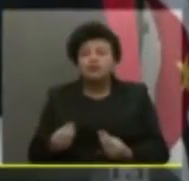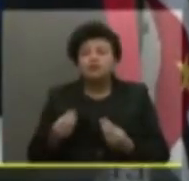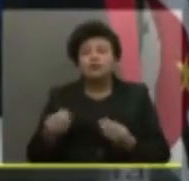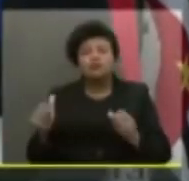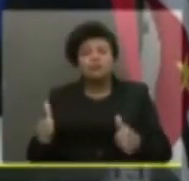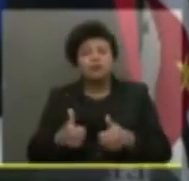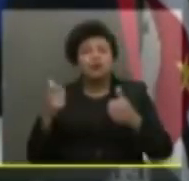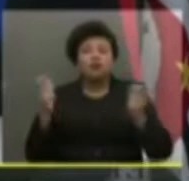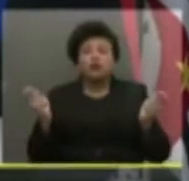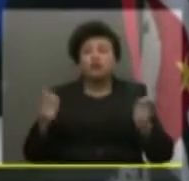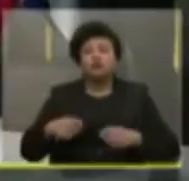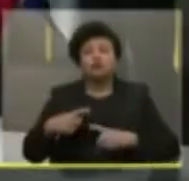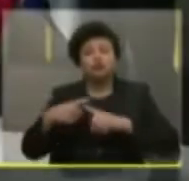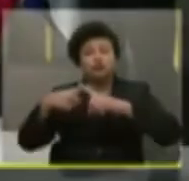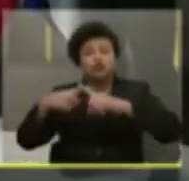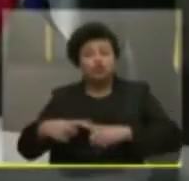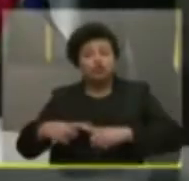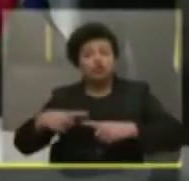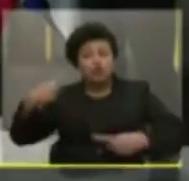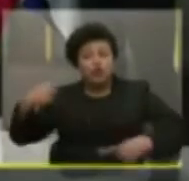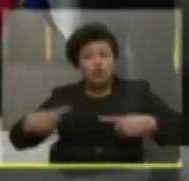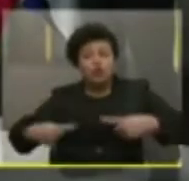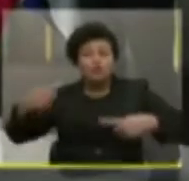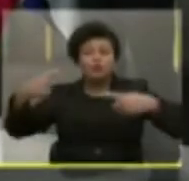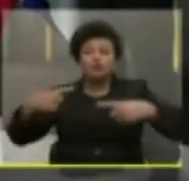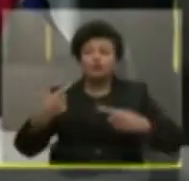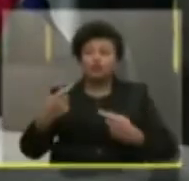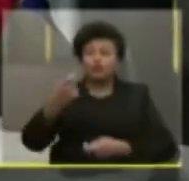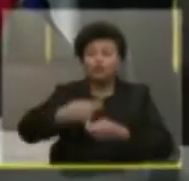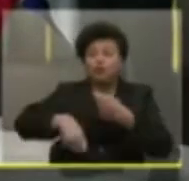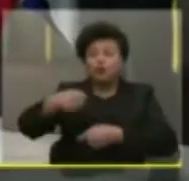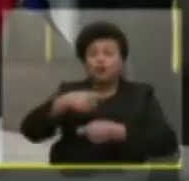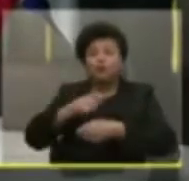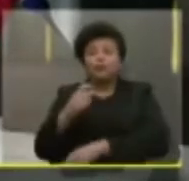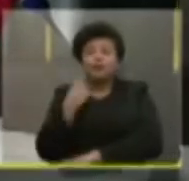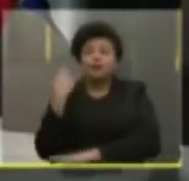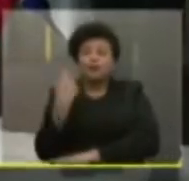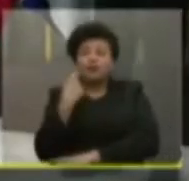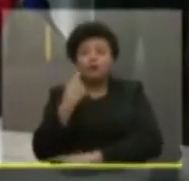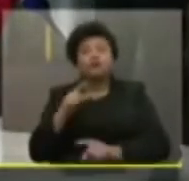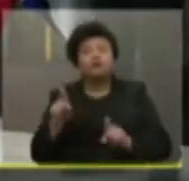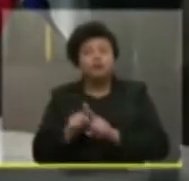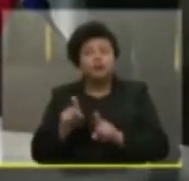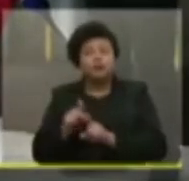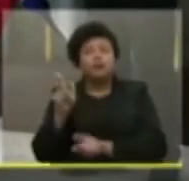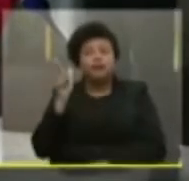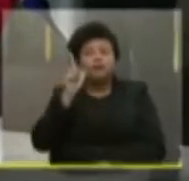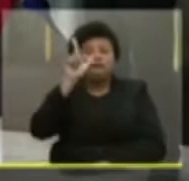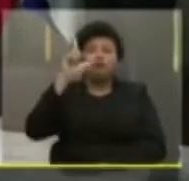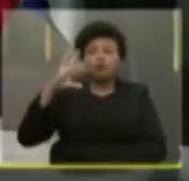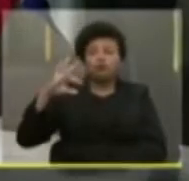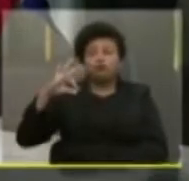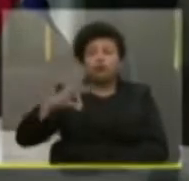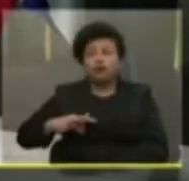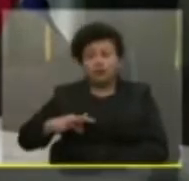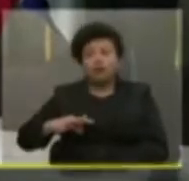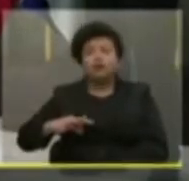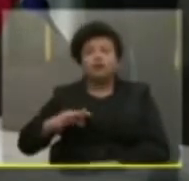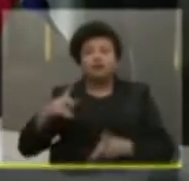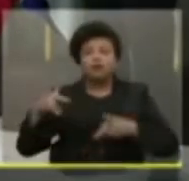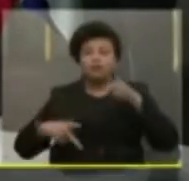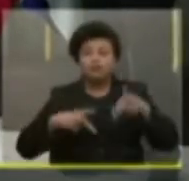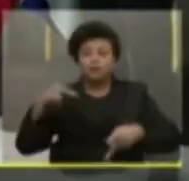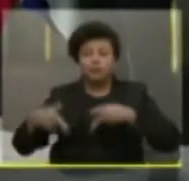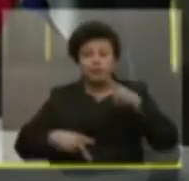A reforma prevê a implementação da redução da alíquota básica do ICMS de 18% para 17